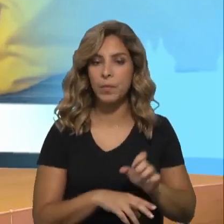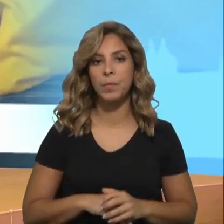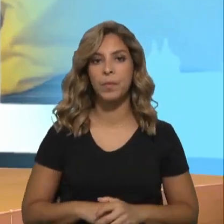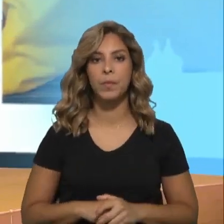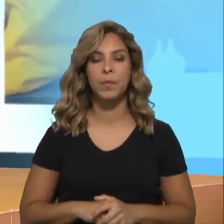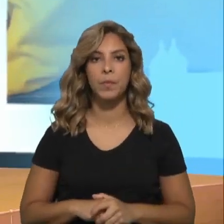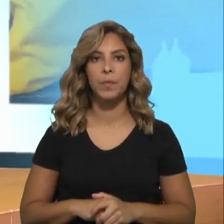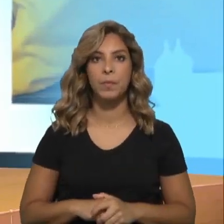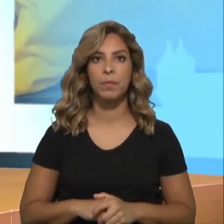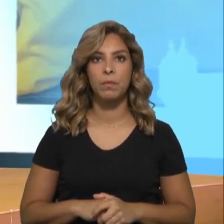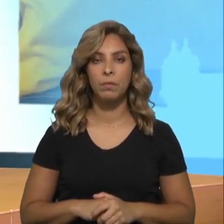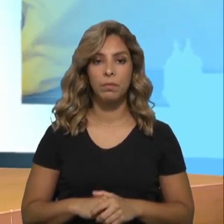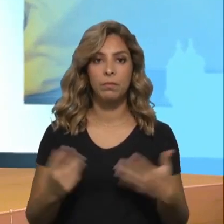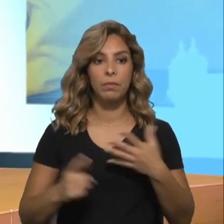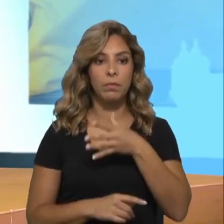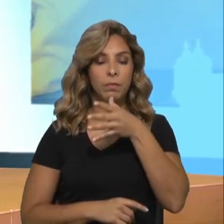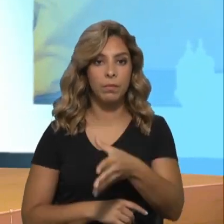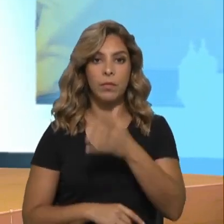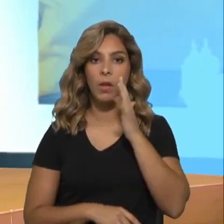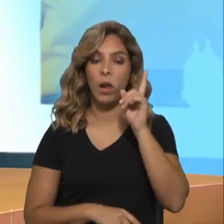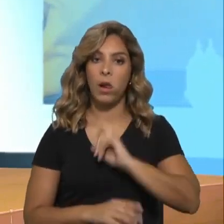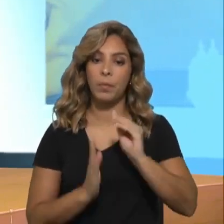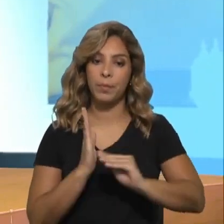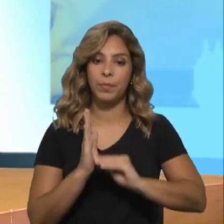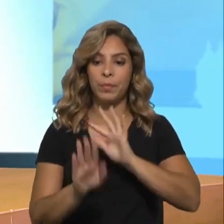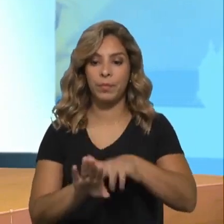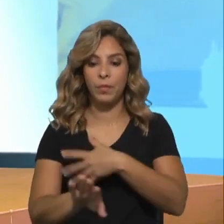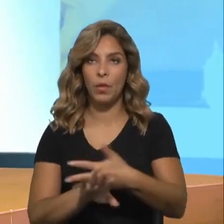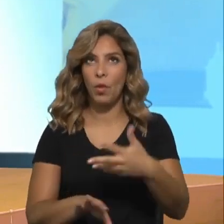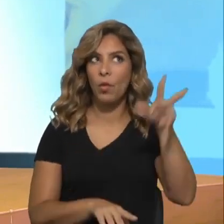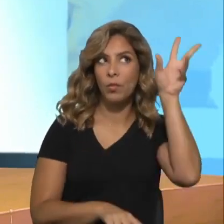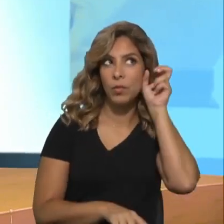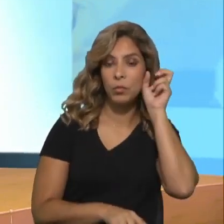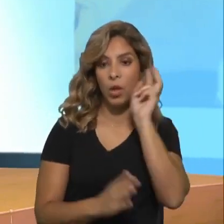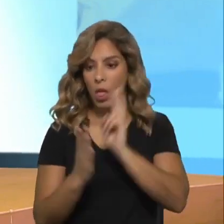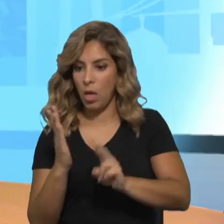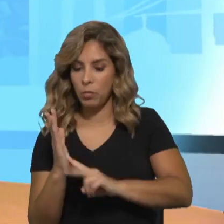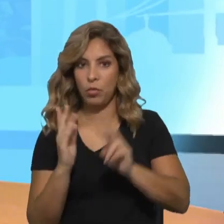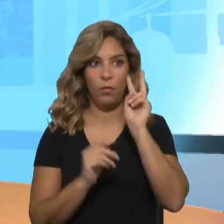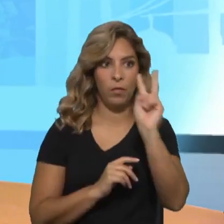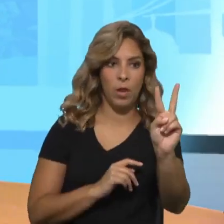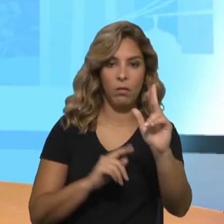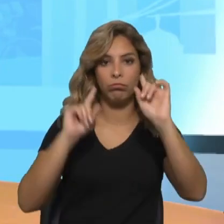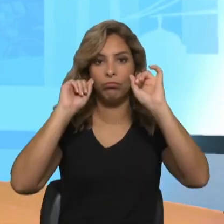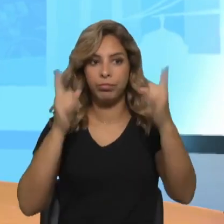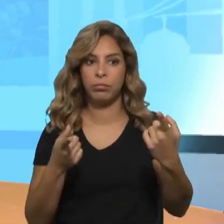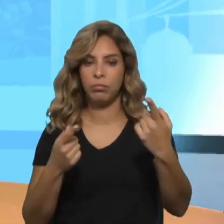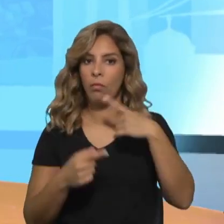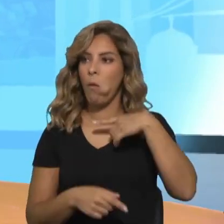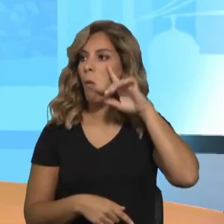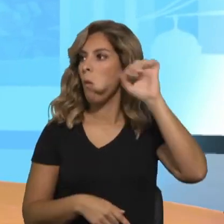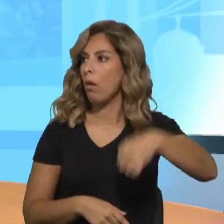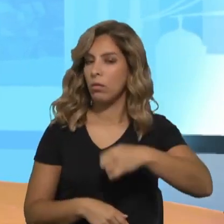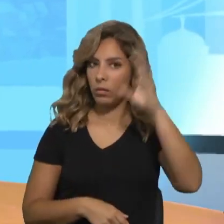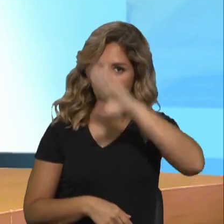E, como diz a poetisa, vemos, ouvimos e lemos, não podemos ignorar. E, como Igreja e